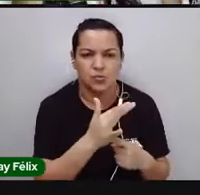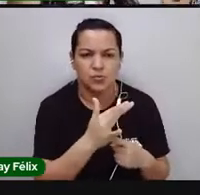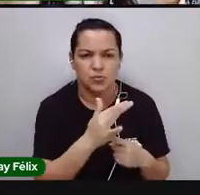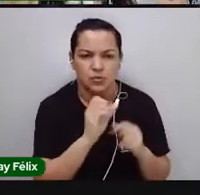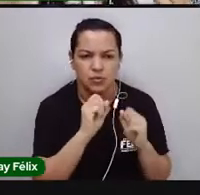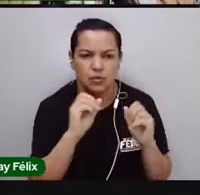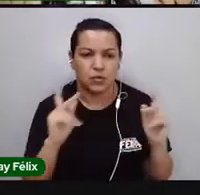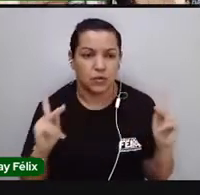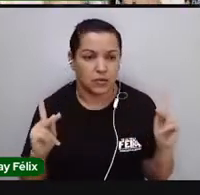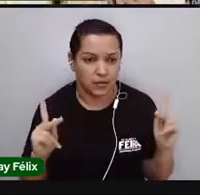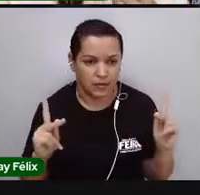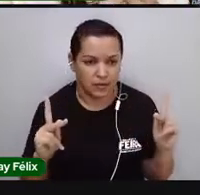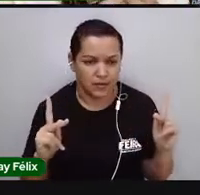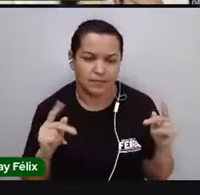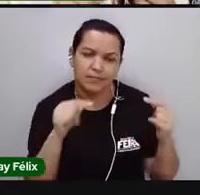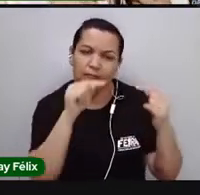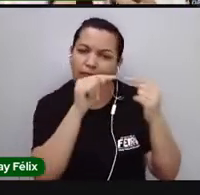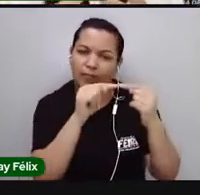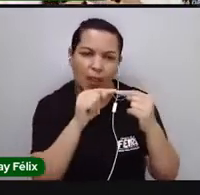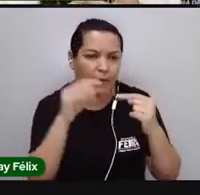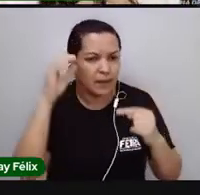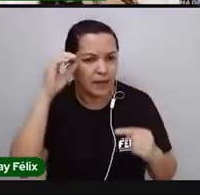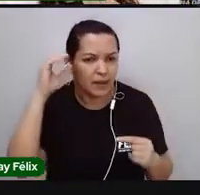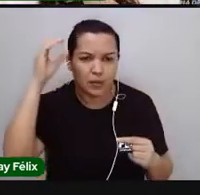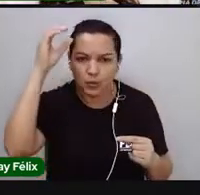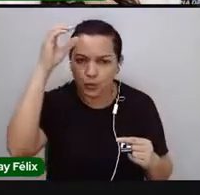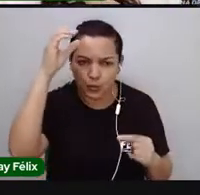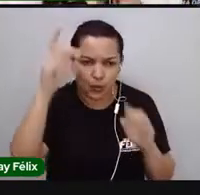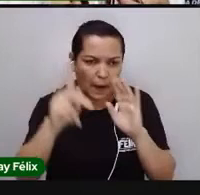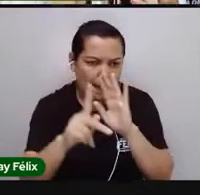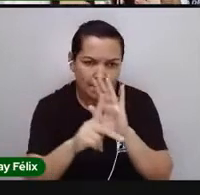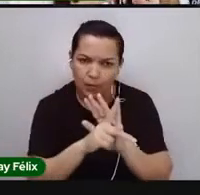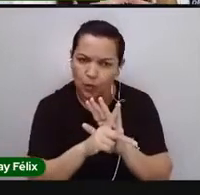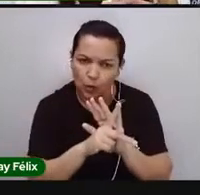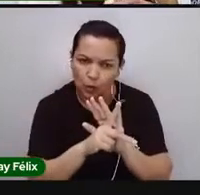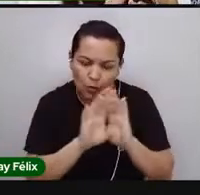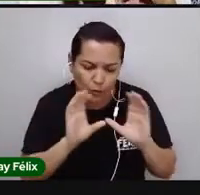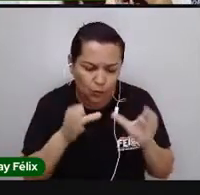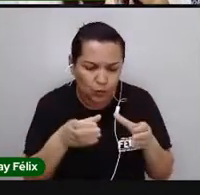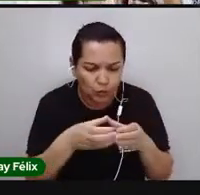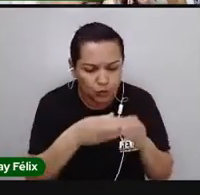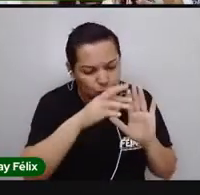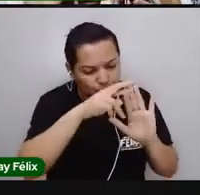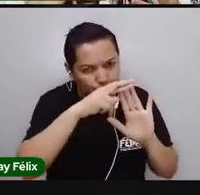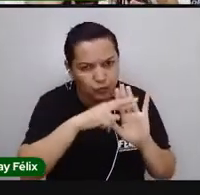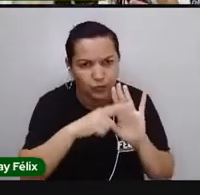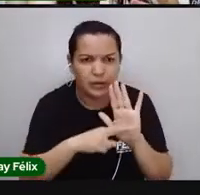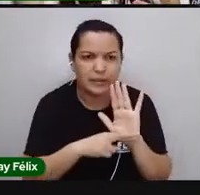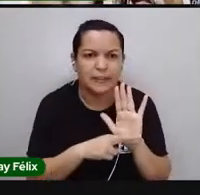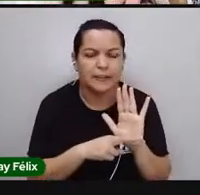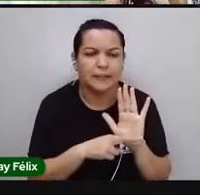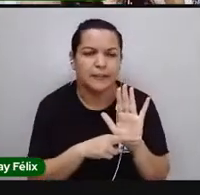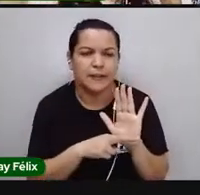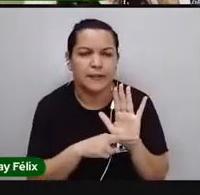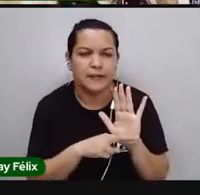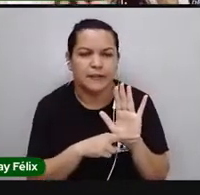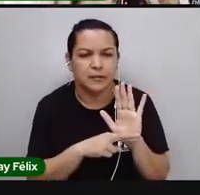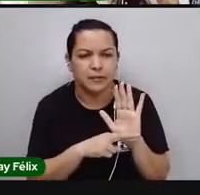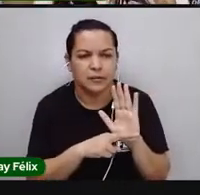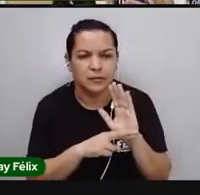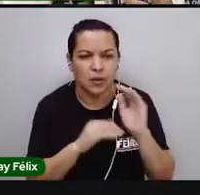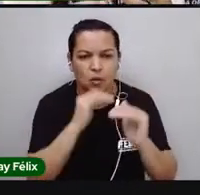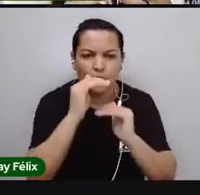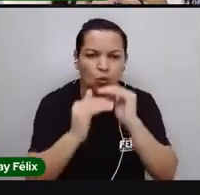tudo isso faz parte da cultura, uma linguagem própria, um conjunto de normas, construído